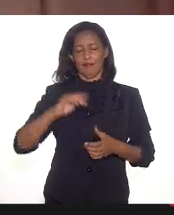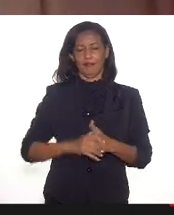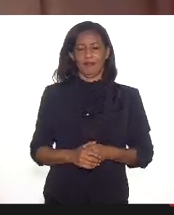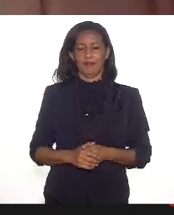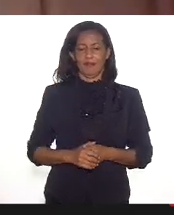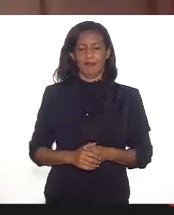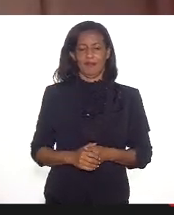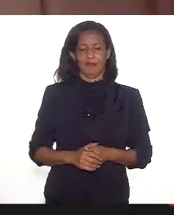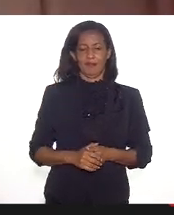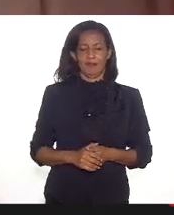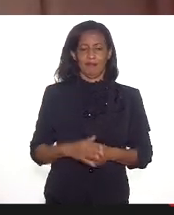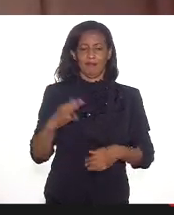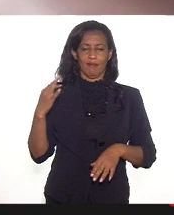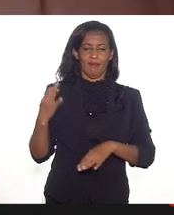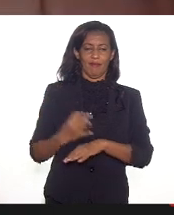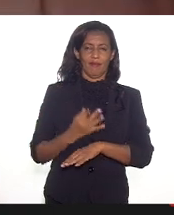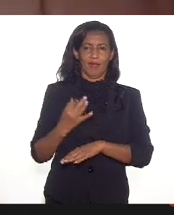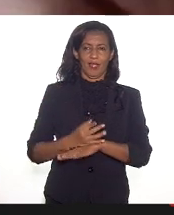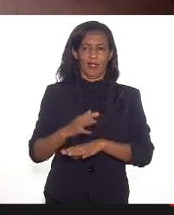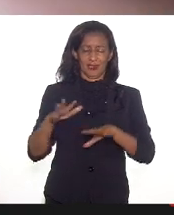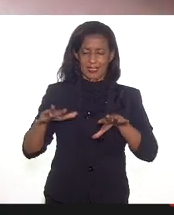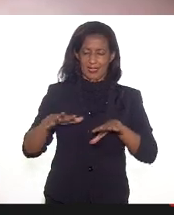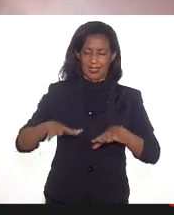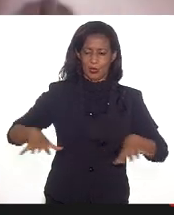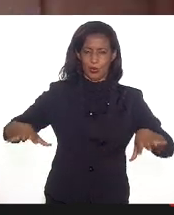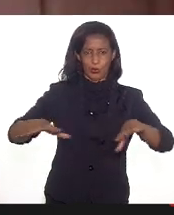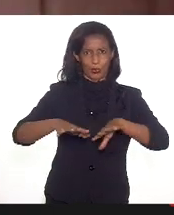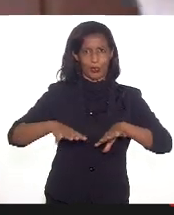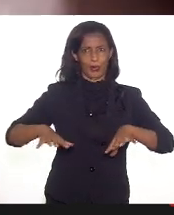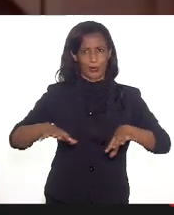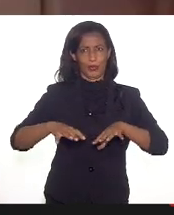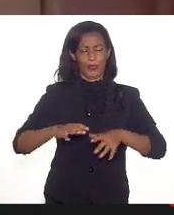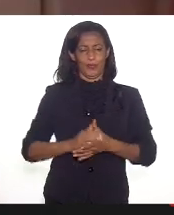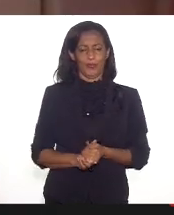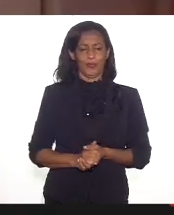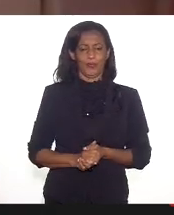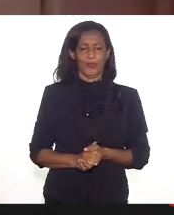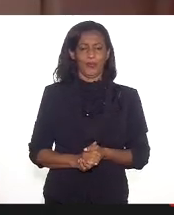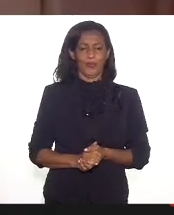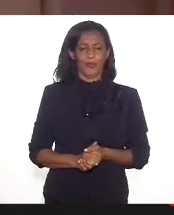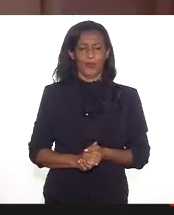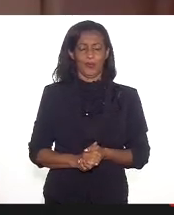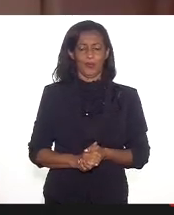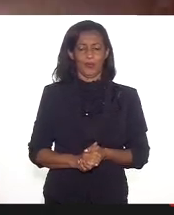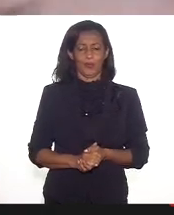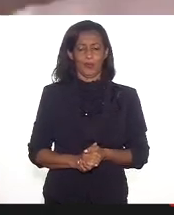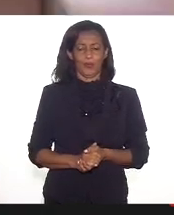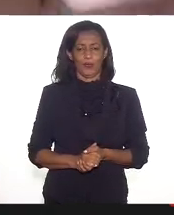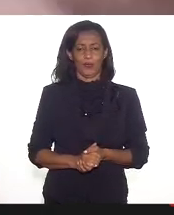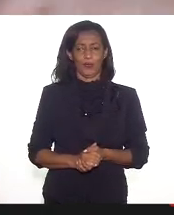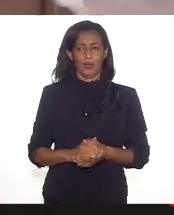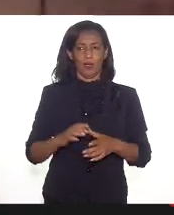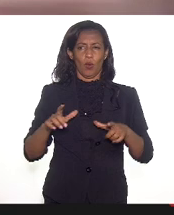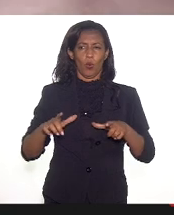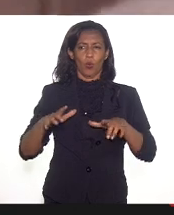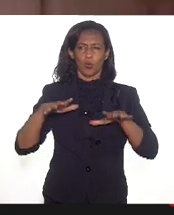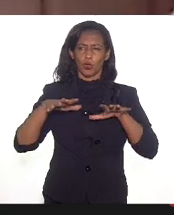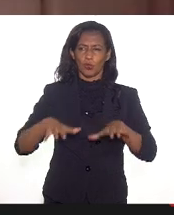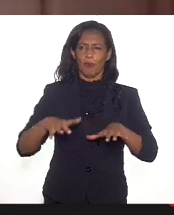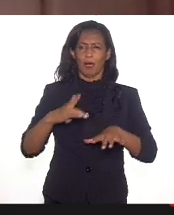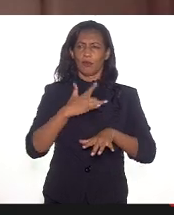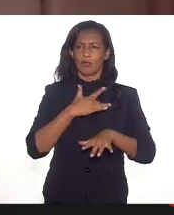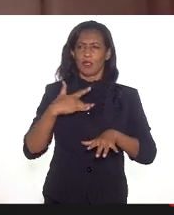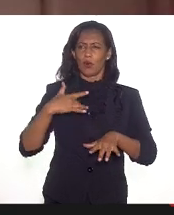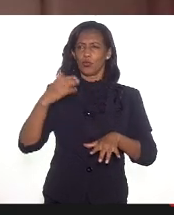a existência desses espaços, como falou muito bem o Antônio, o próprio Mário inicialmente, muito. Um espaço de saúde, saúde mental,